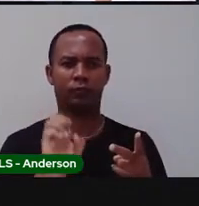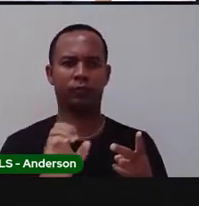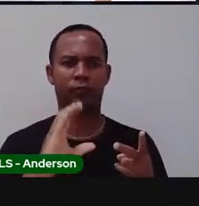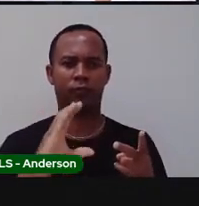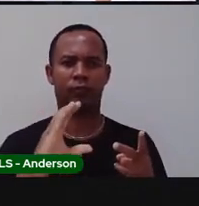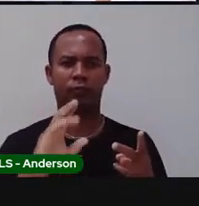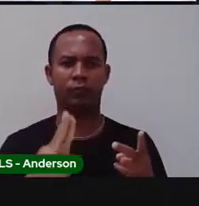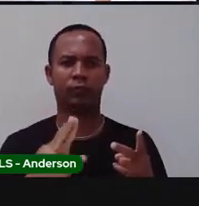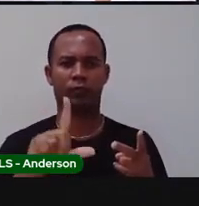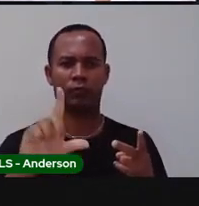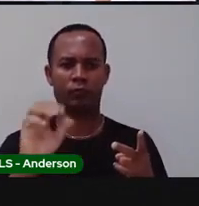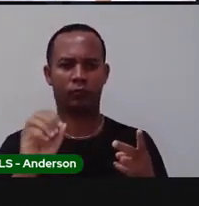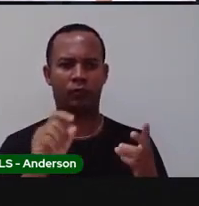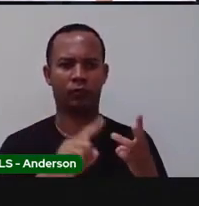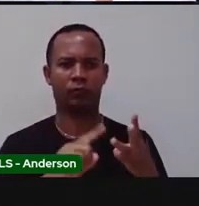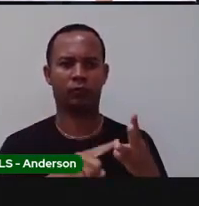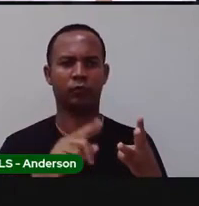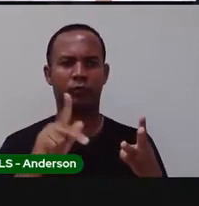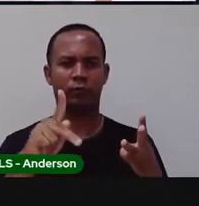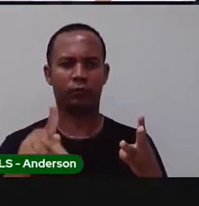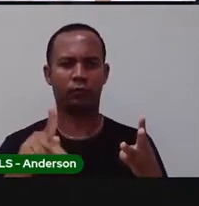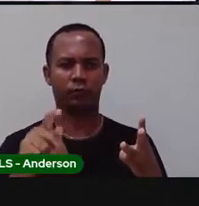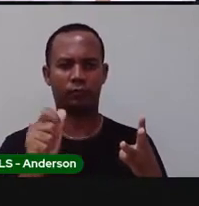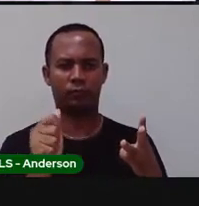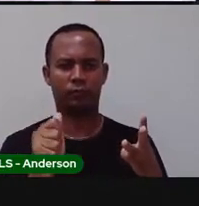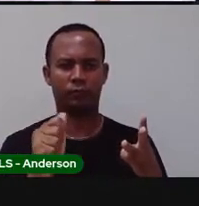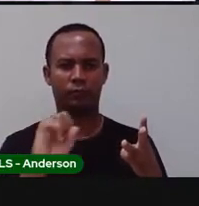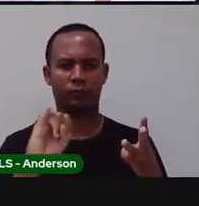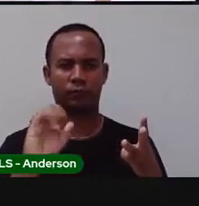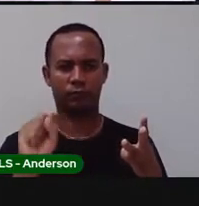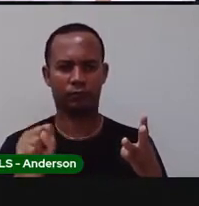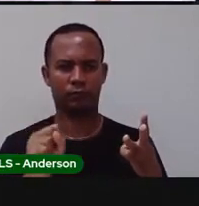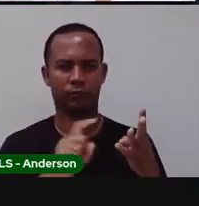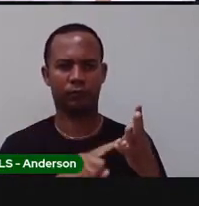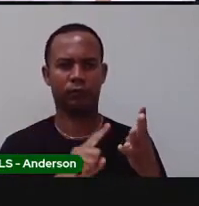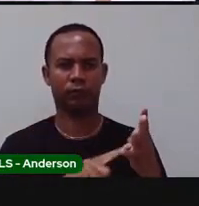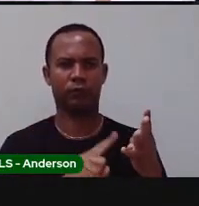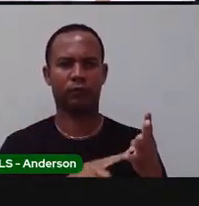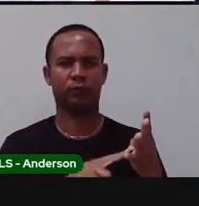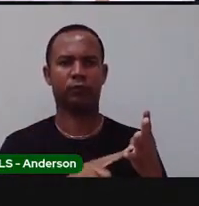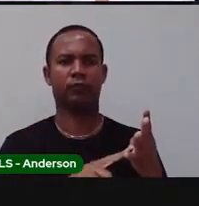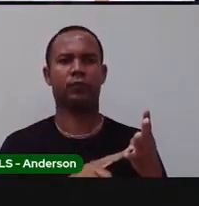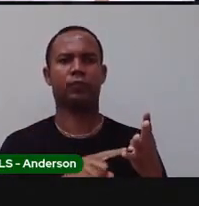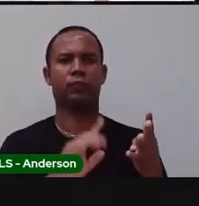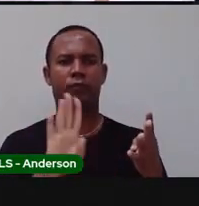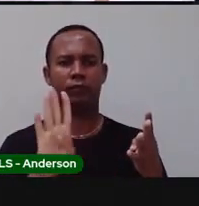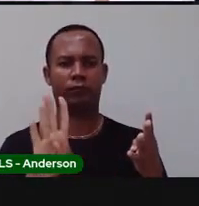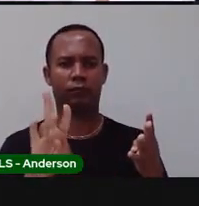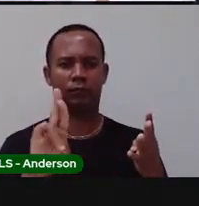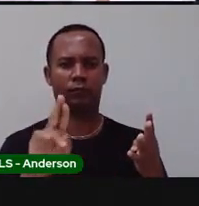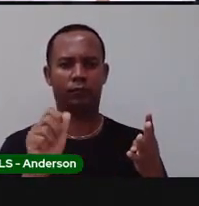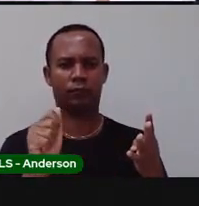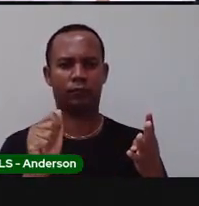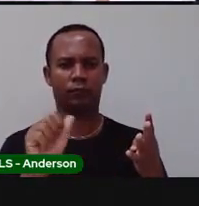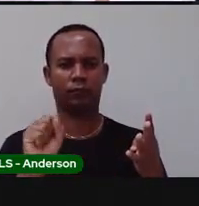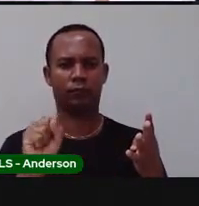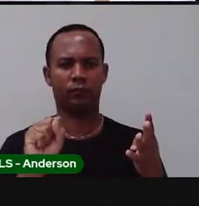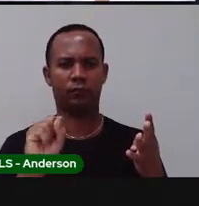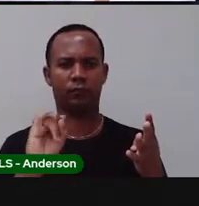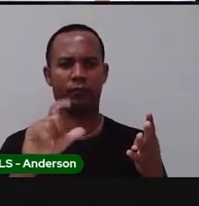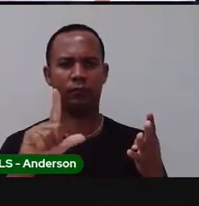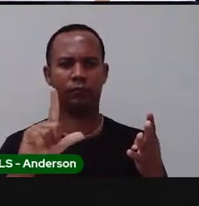Brasileiros. Pessoas. Água. Esgoto. E